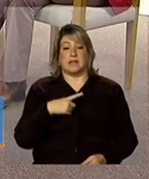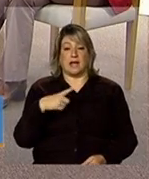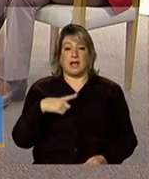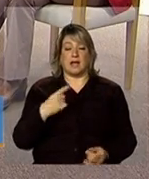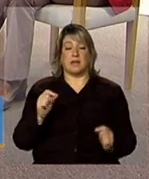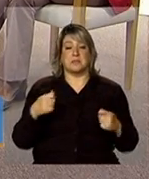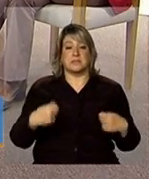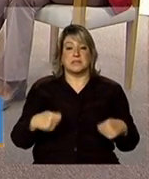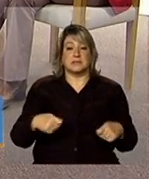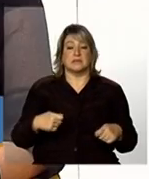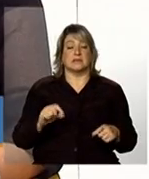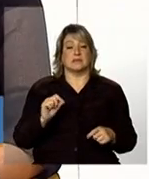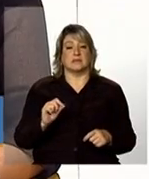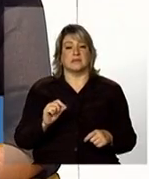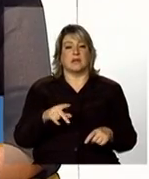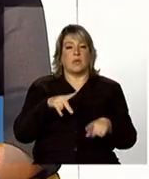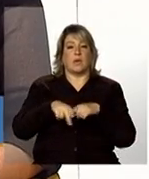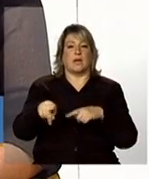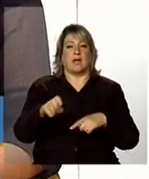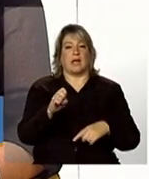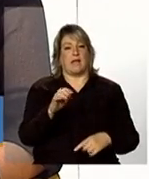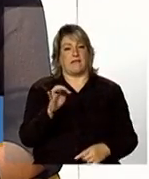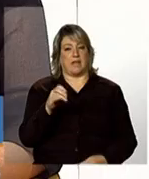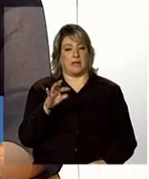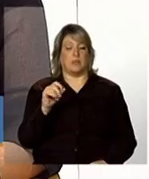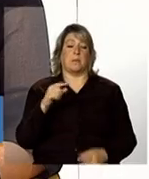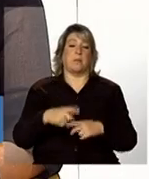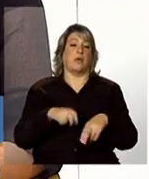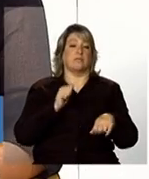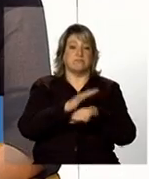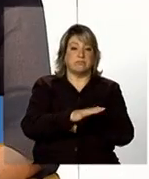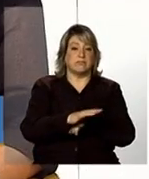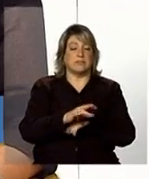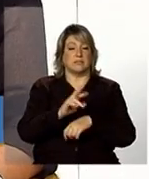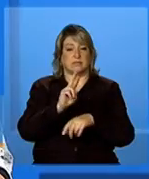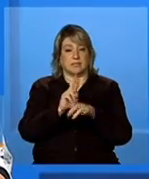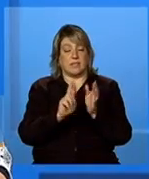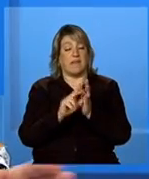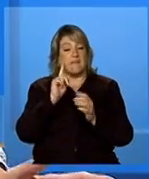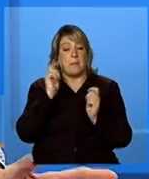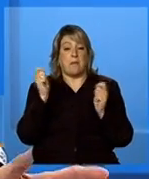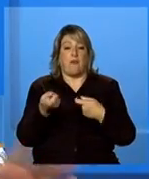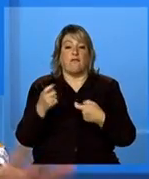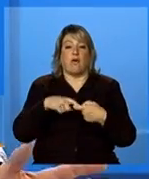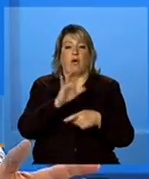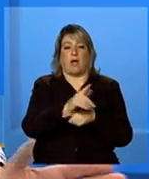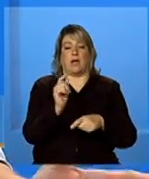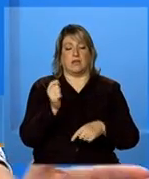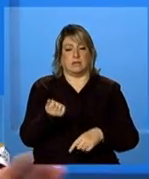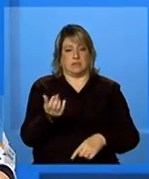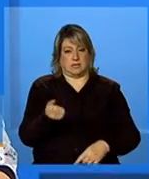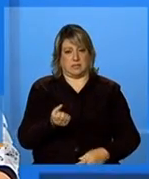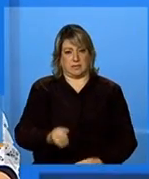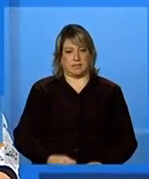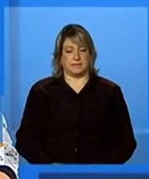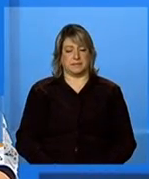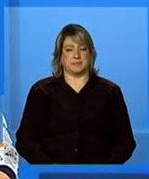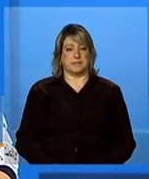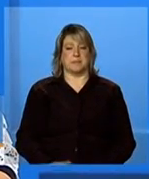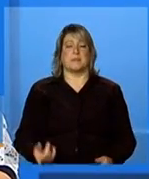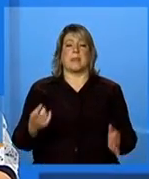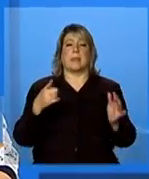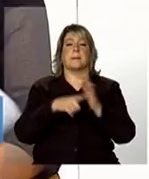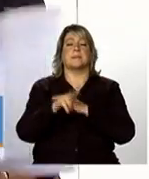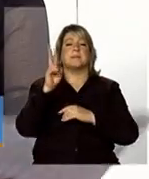interrupção dos efeitos do descumprimento de condicionalidades e a vigilância socio-assistencial na instrução operacional